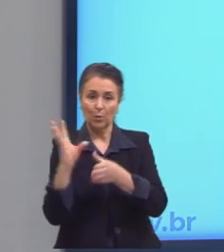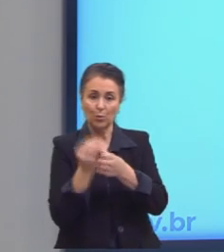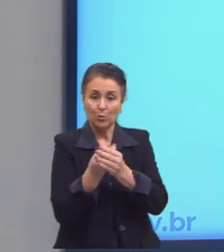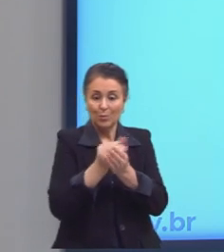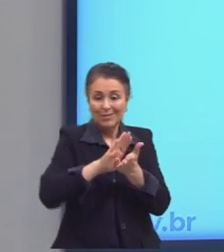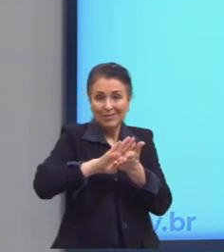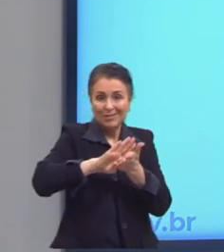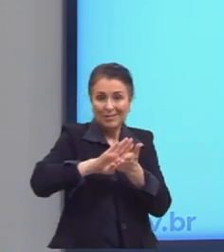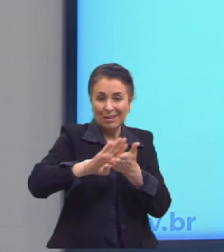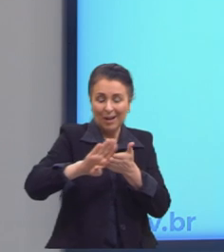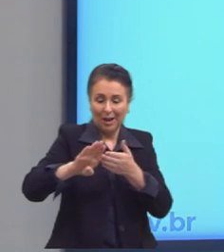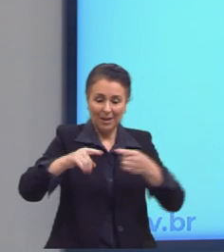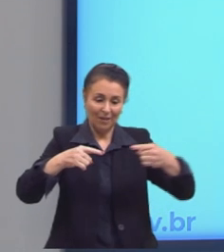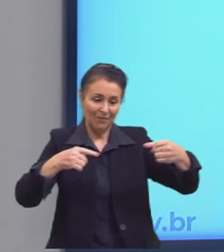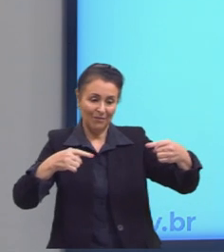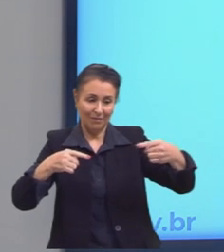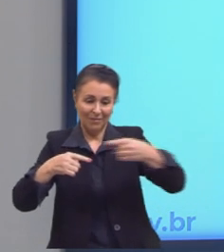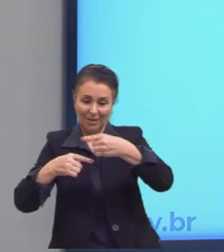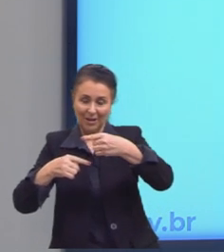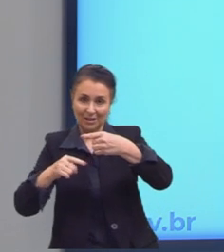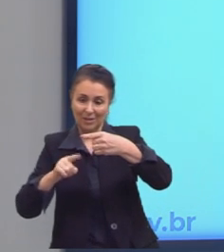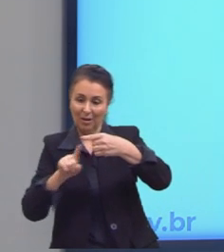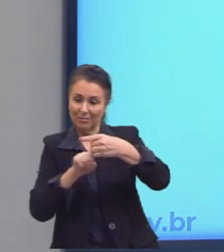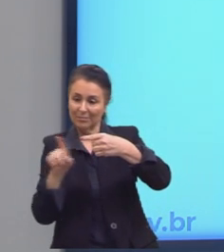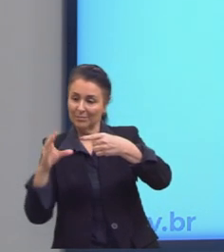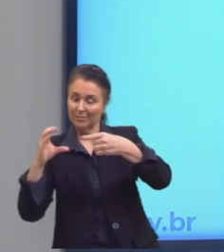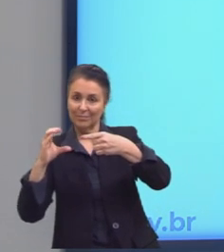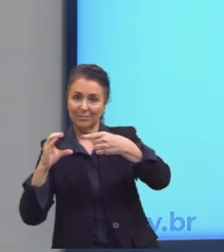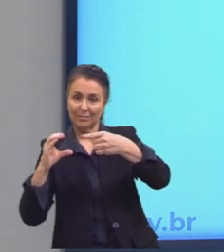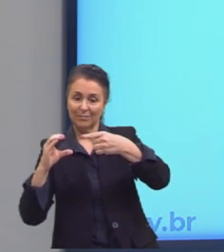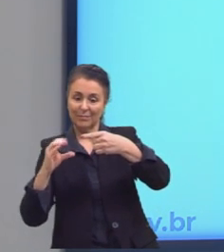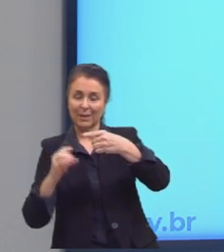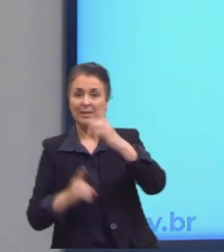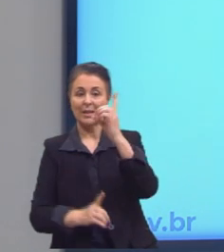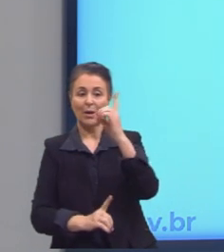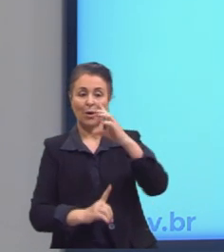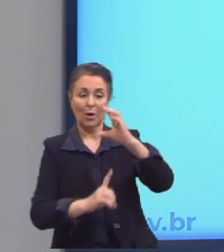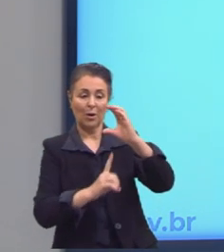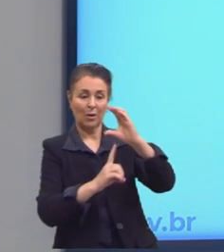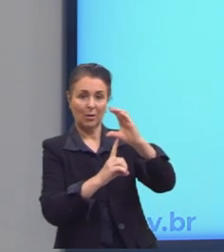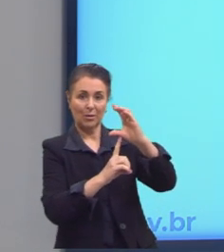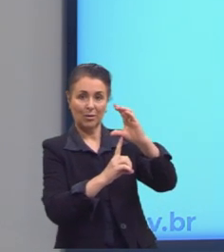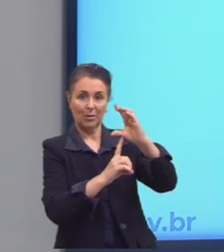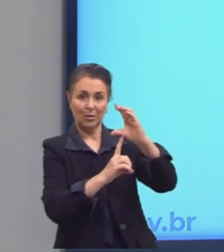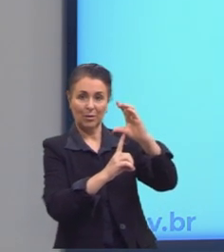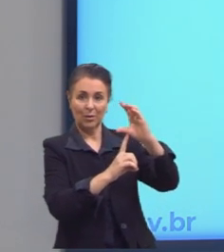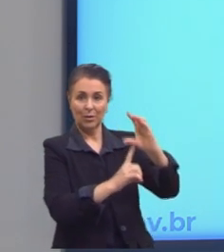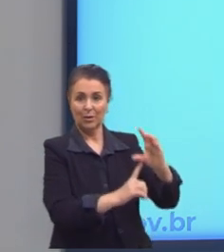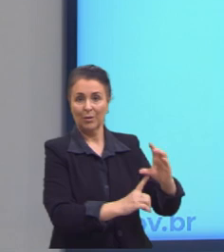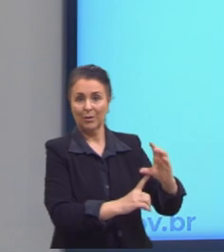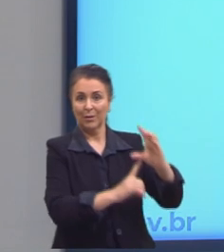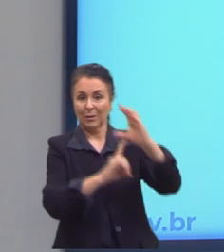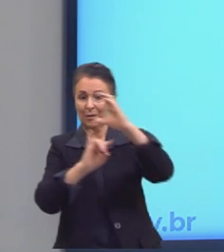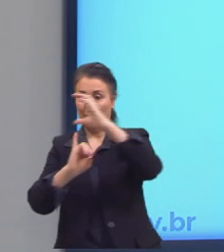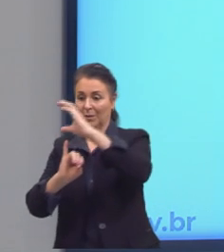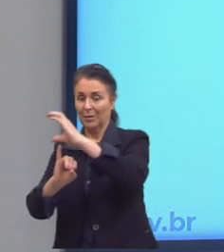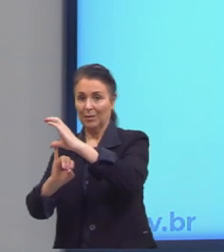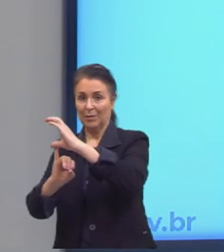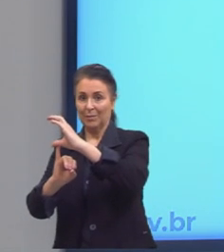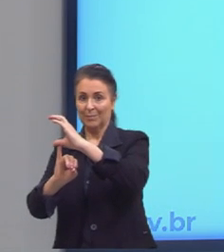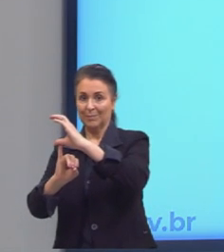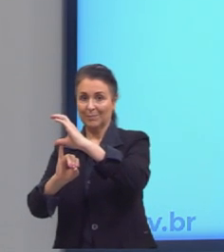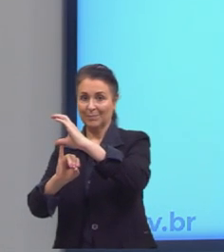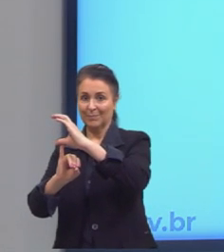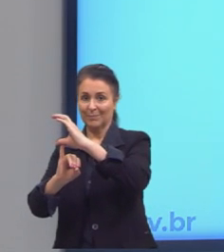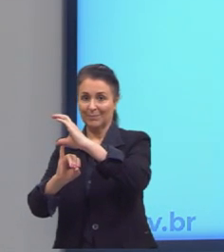essas flechinhas, onde sai essa relação, é chamado de domínio. Enquanto o conjunto onde chegam as flechinhas, eles são chamados